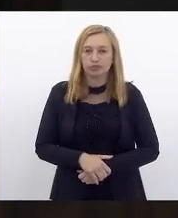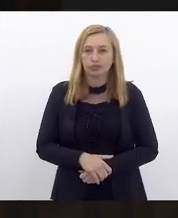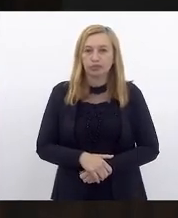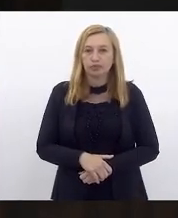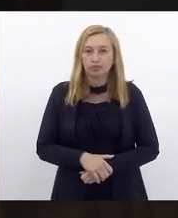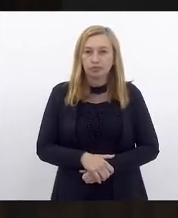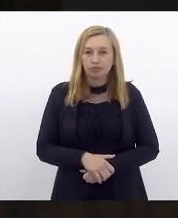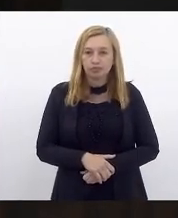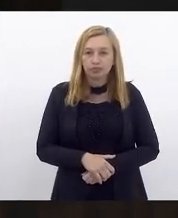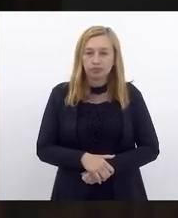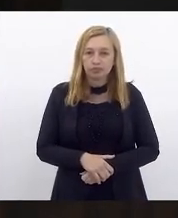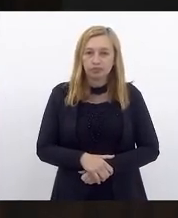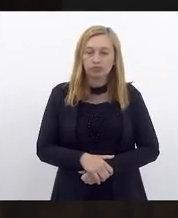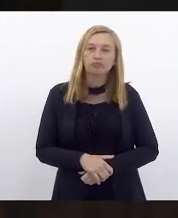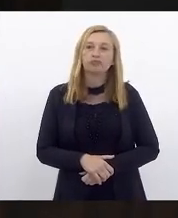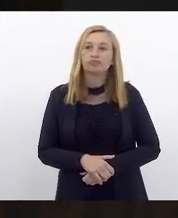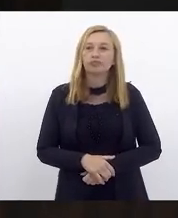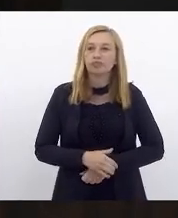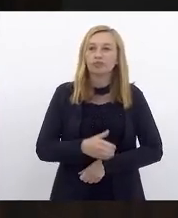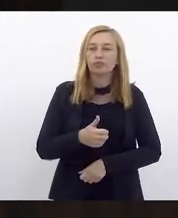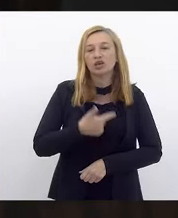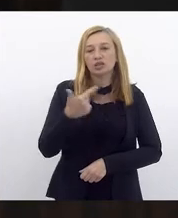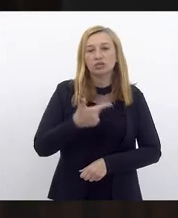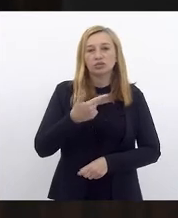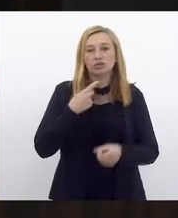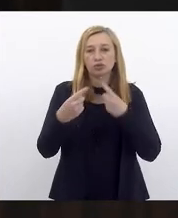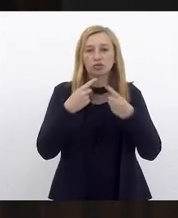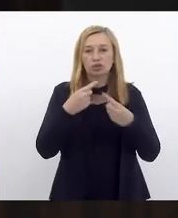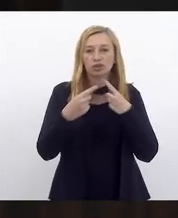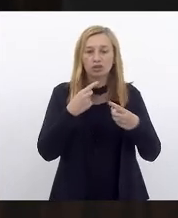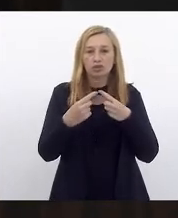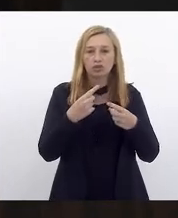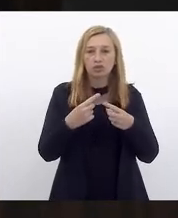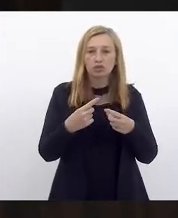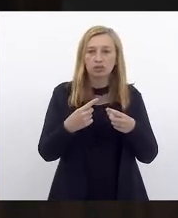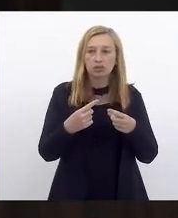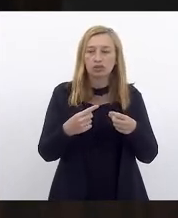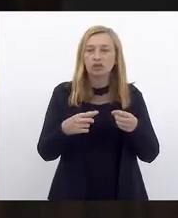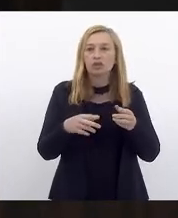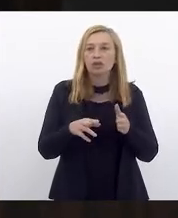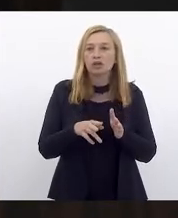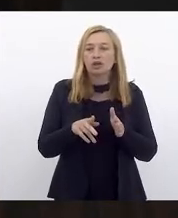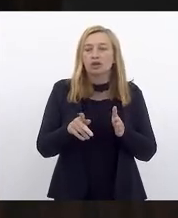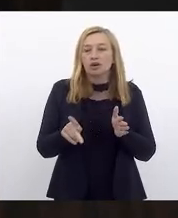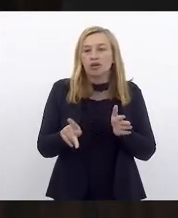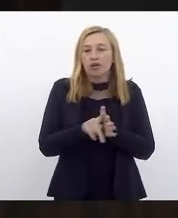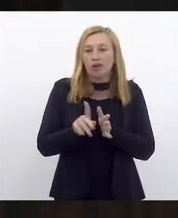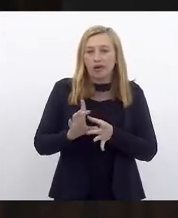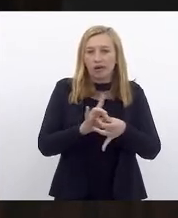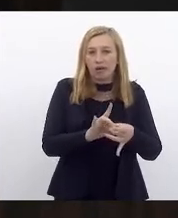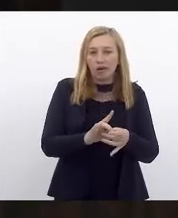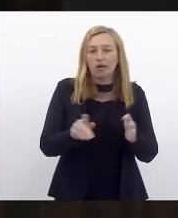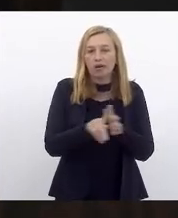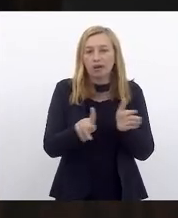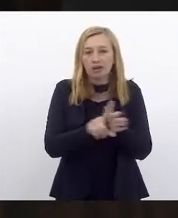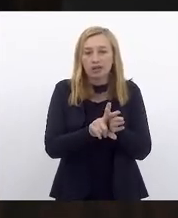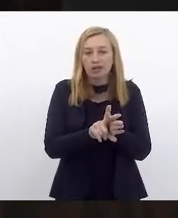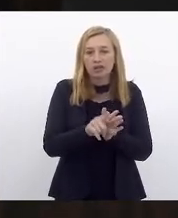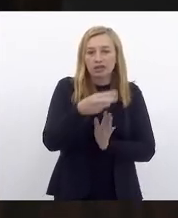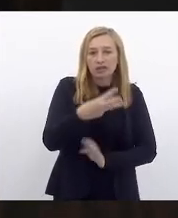final. Em tramitação ordinária, em segunda discussão, redação do vencido. Assim emendada. Projeto de Lei